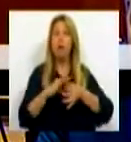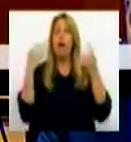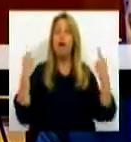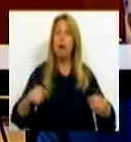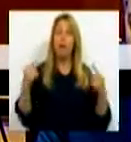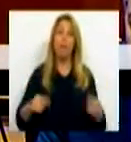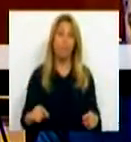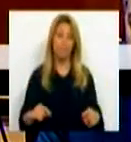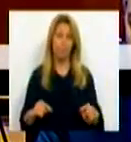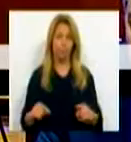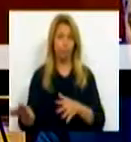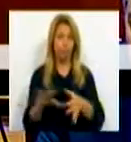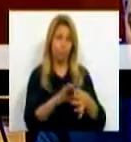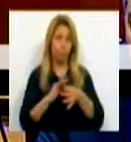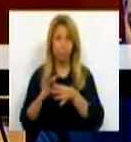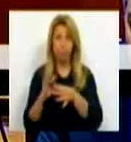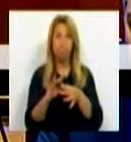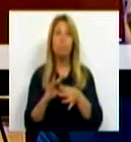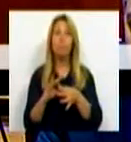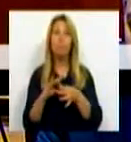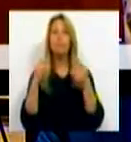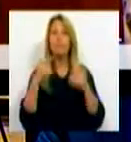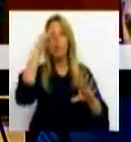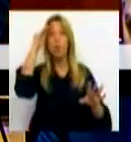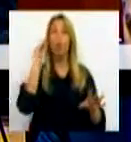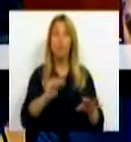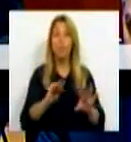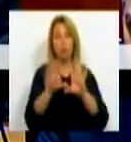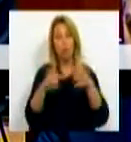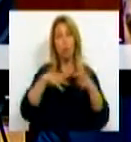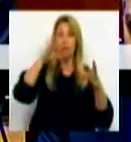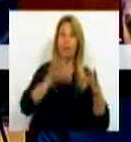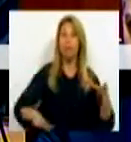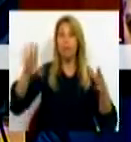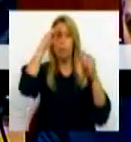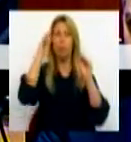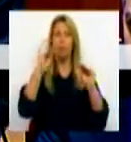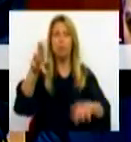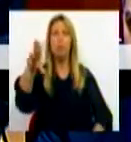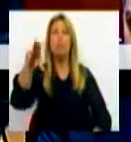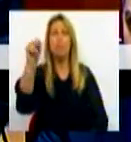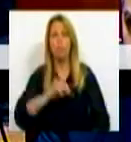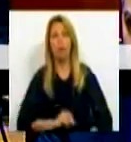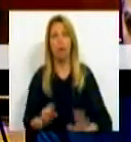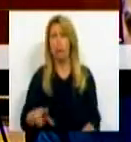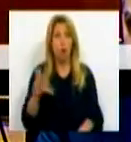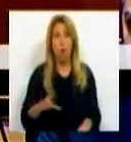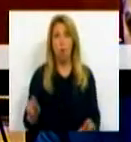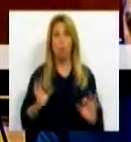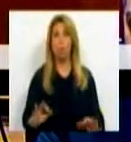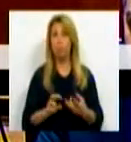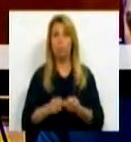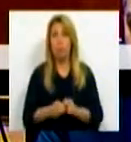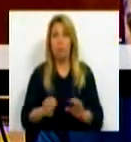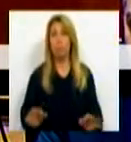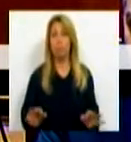as recomendações do Conselho Nacional de Educação, nunca é e nunca será um problema.